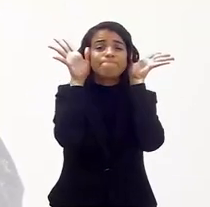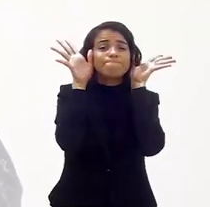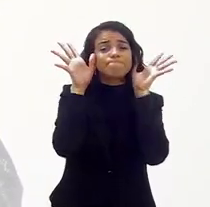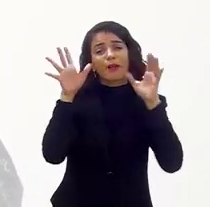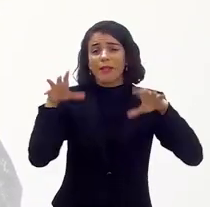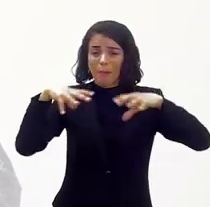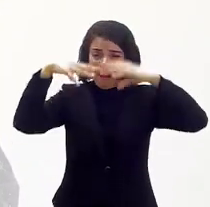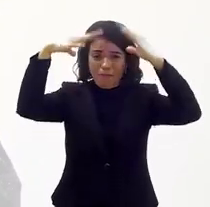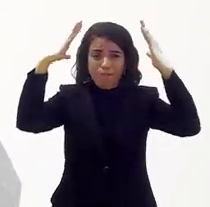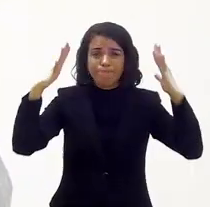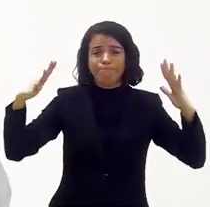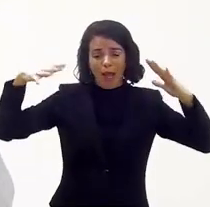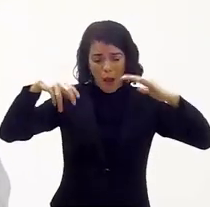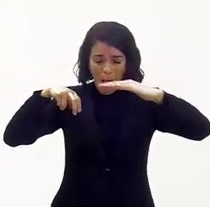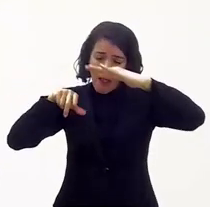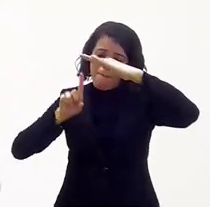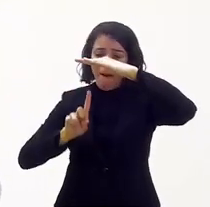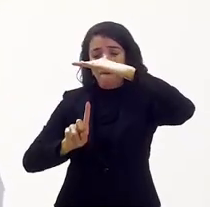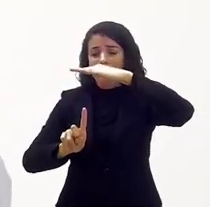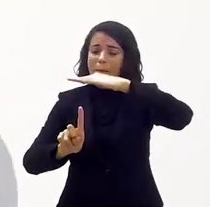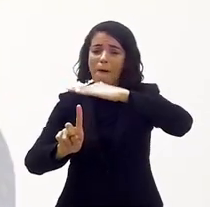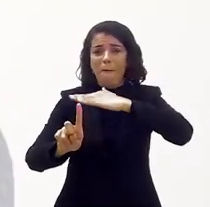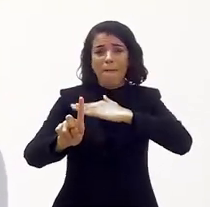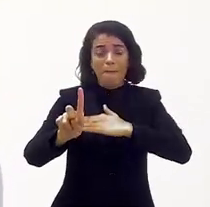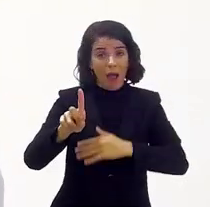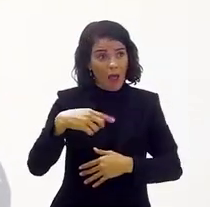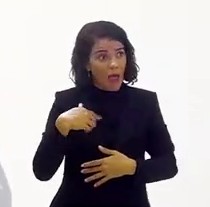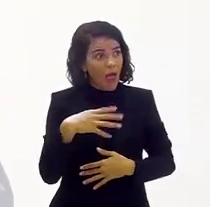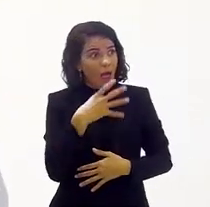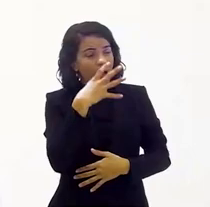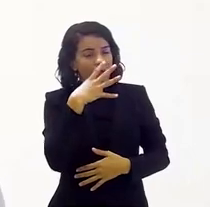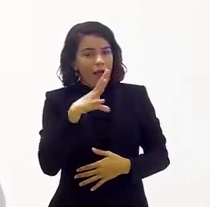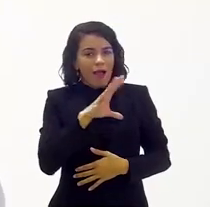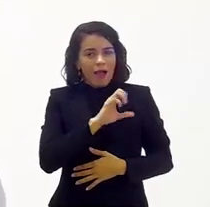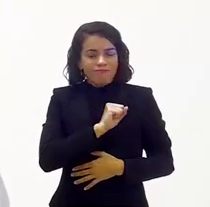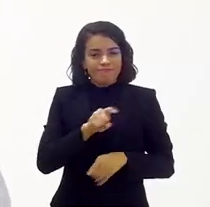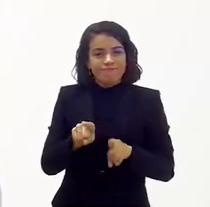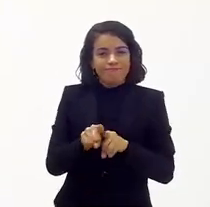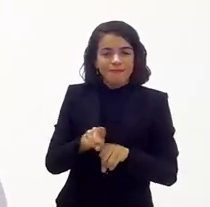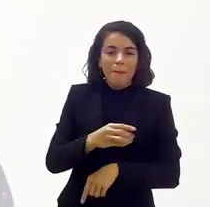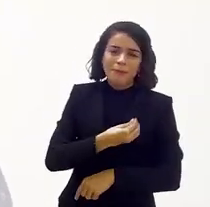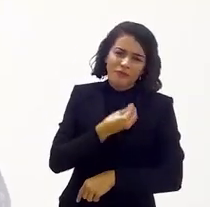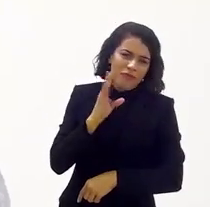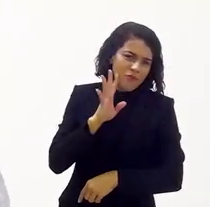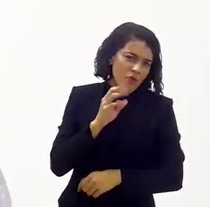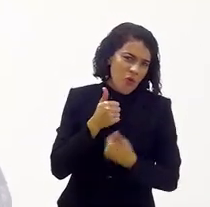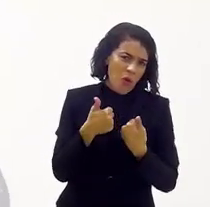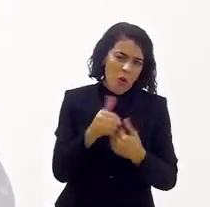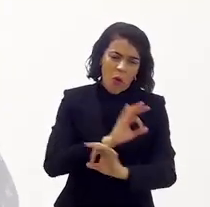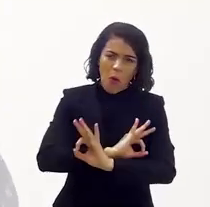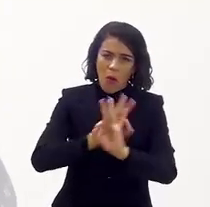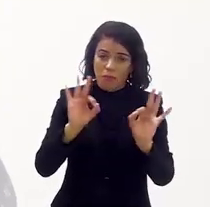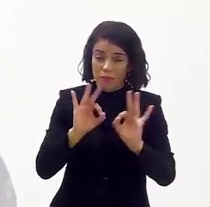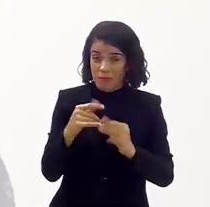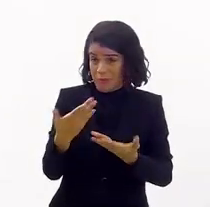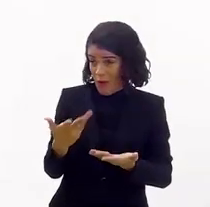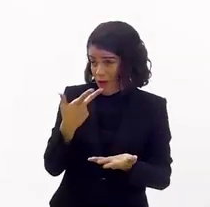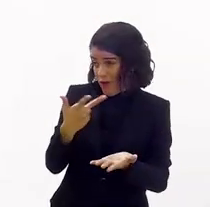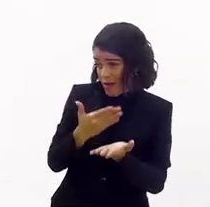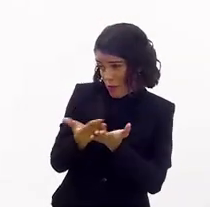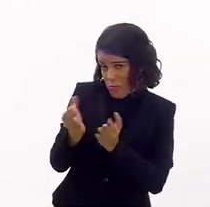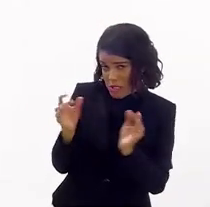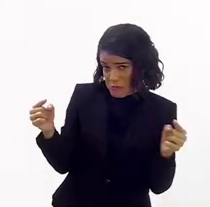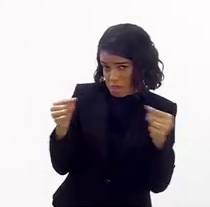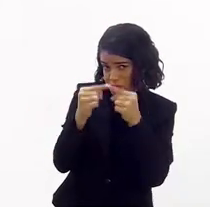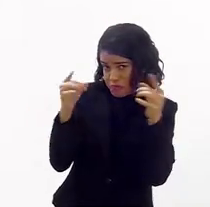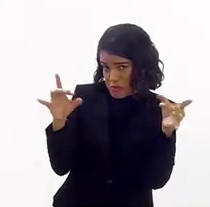dentro da oca cantando e foi para o palco, quer dizer, foi uma coisa que eles ficaram assim apaixonados e a participação foi muito legal. Então, o eu disse